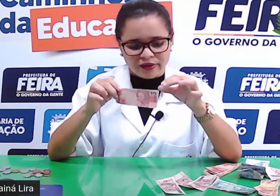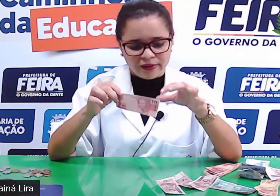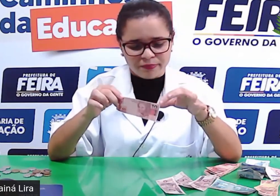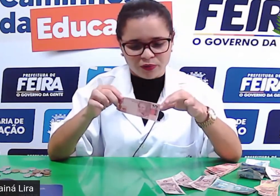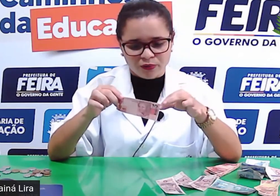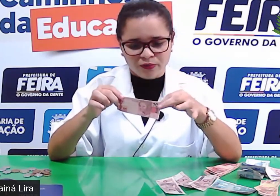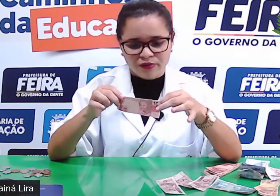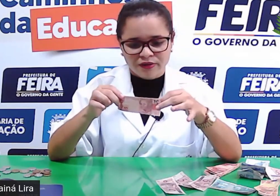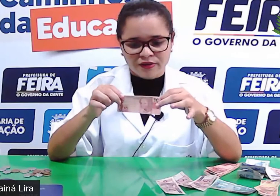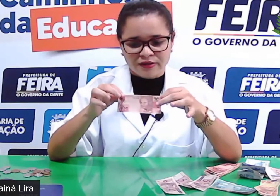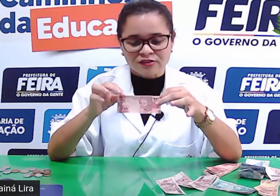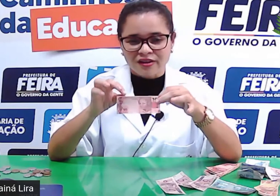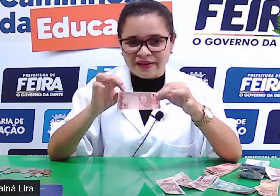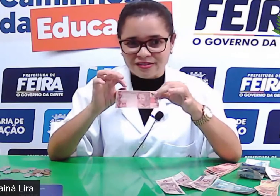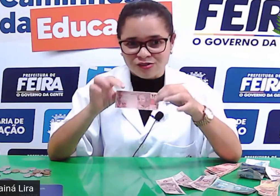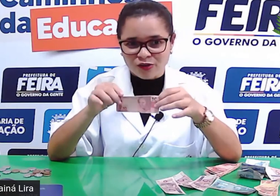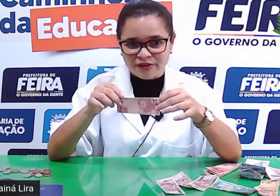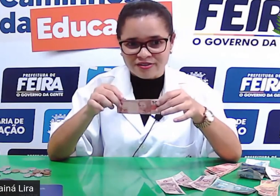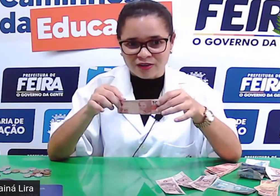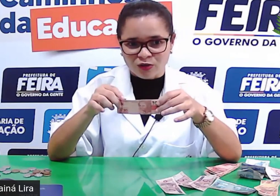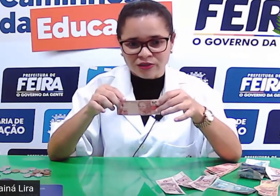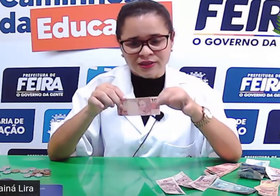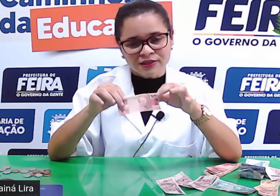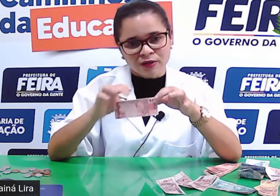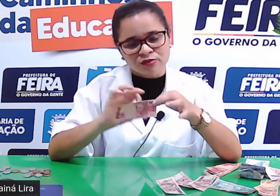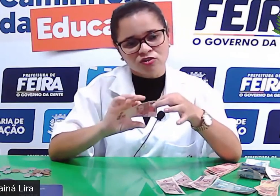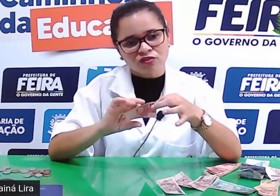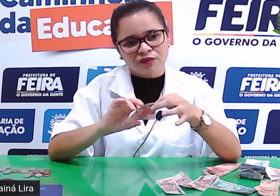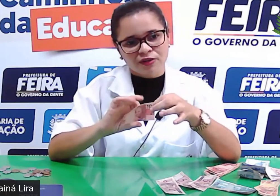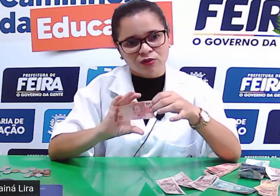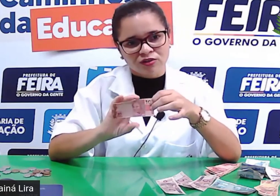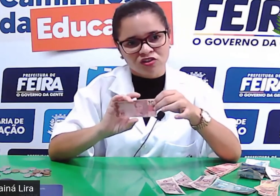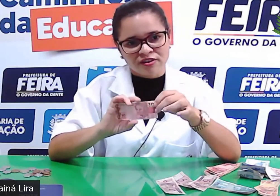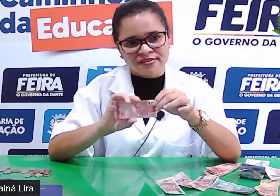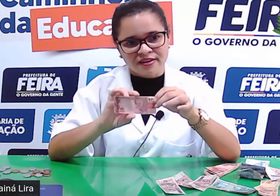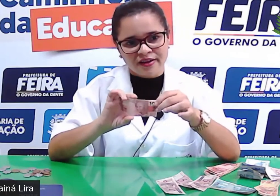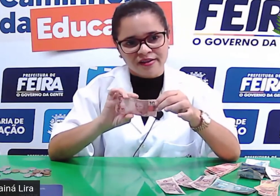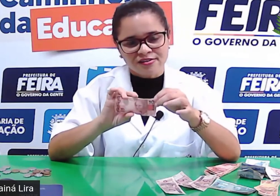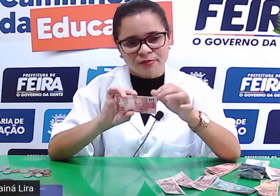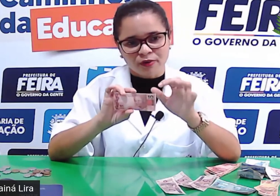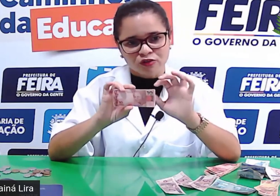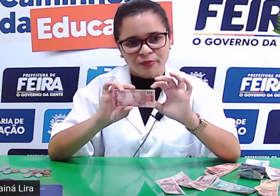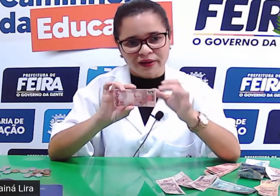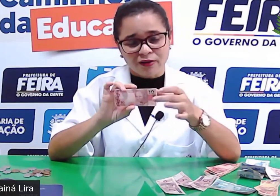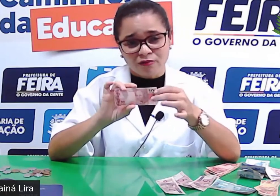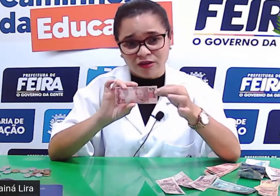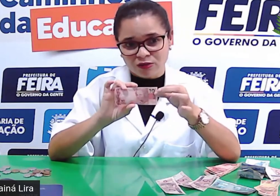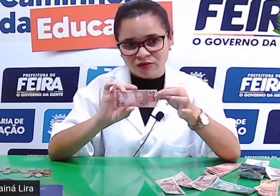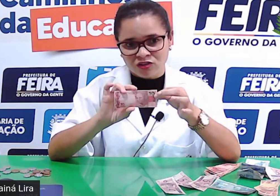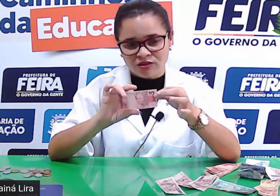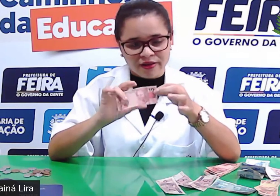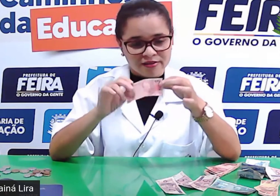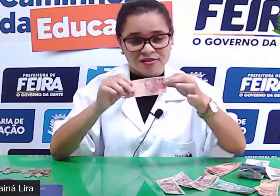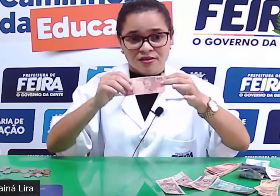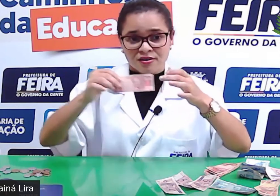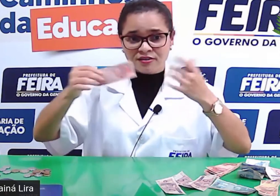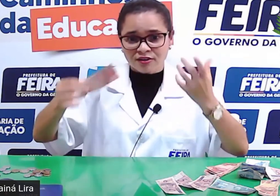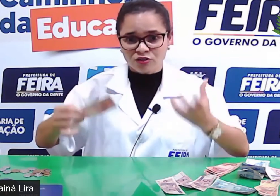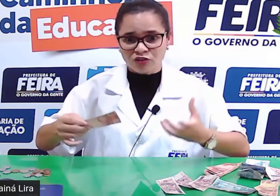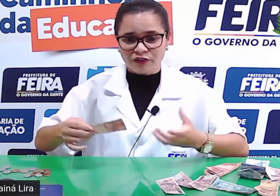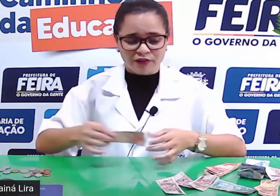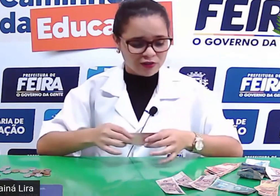colocar pró, é só essa nota? Não, se eu tiver uma nota de 10 reais, eu posso pagar com uma nota de 10,